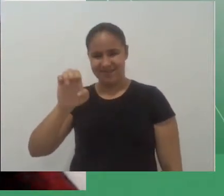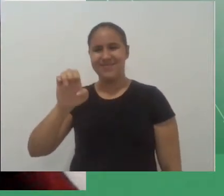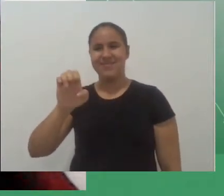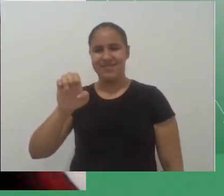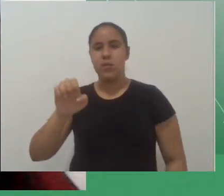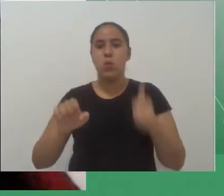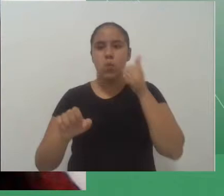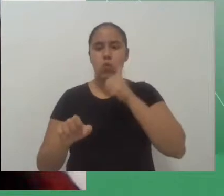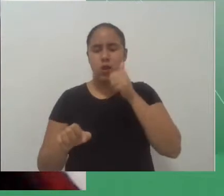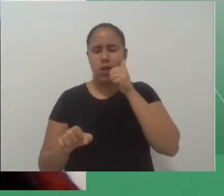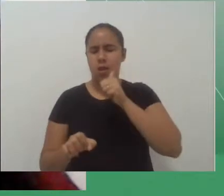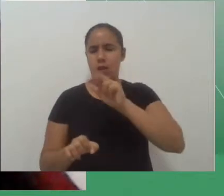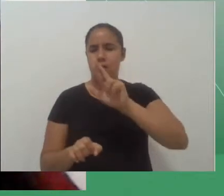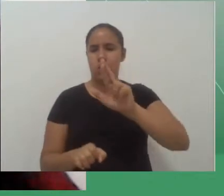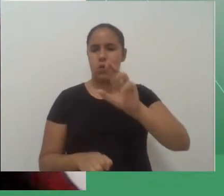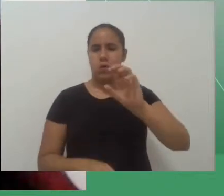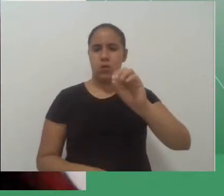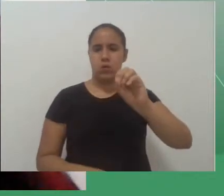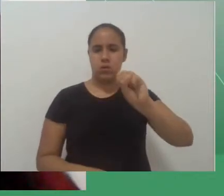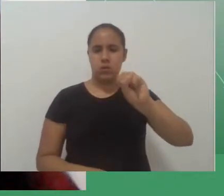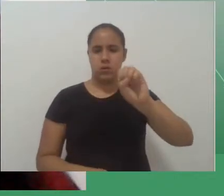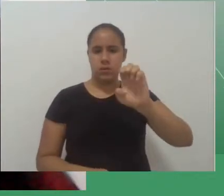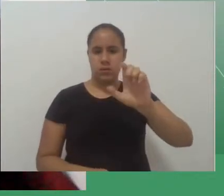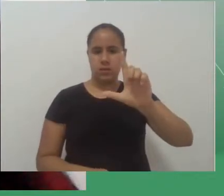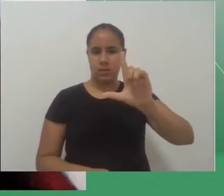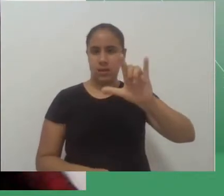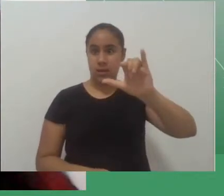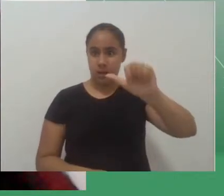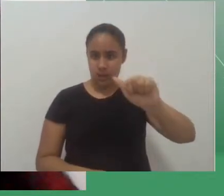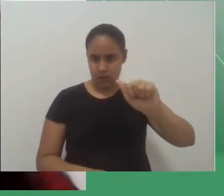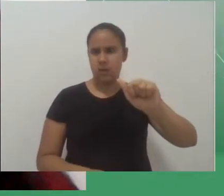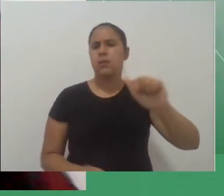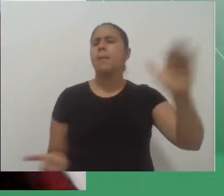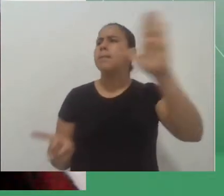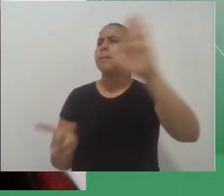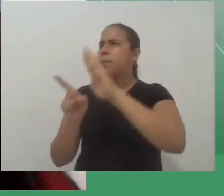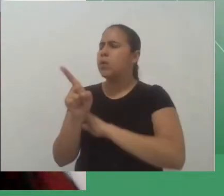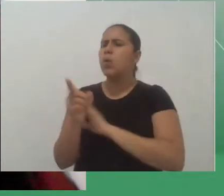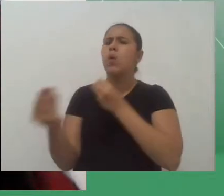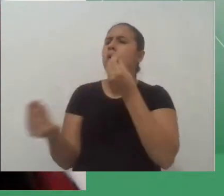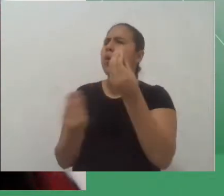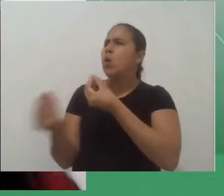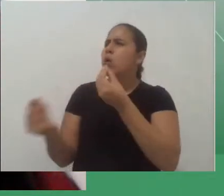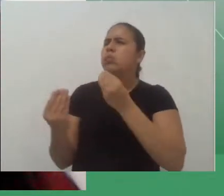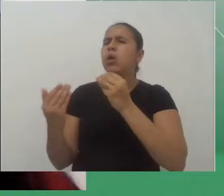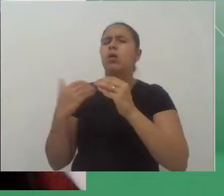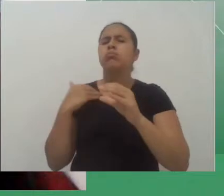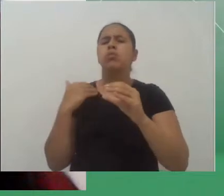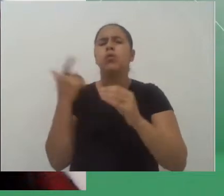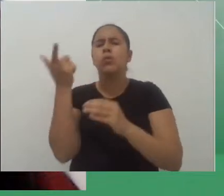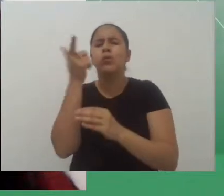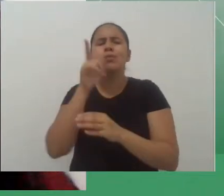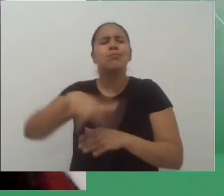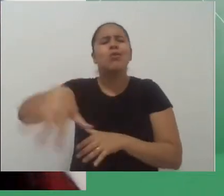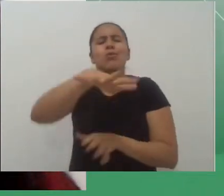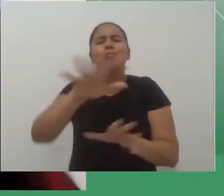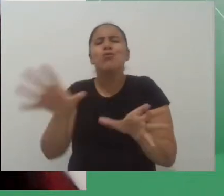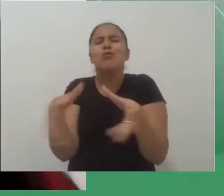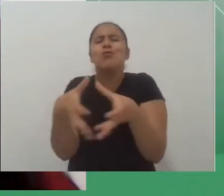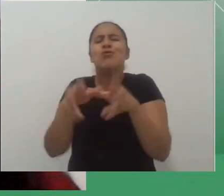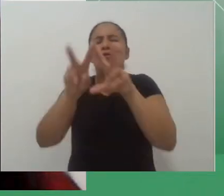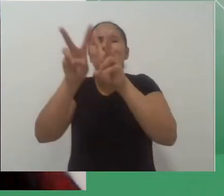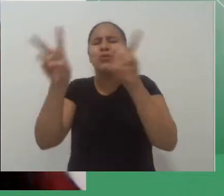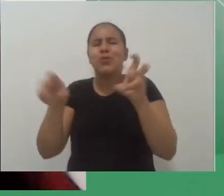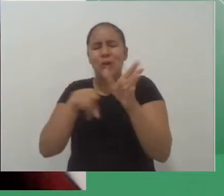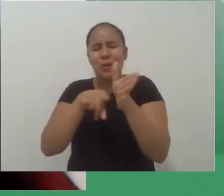Bezerra como fazer para mim comunicar com esse grupo de pesquisa literatura e alimentação